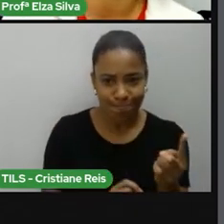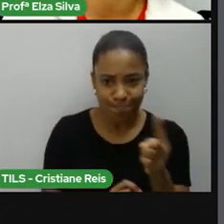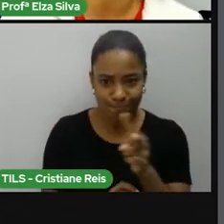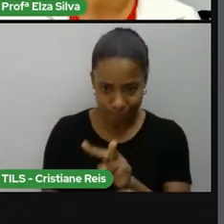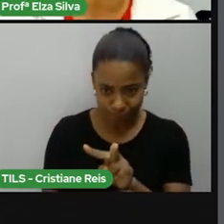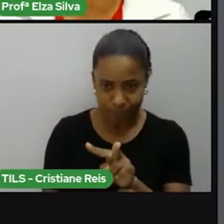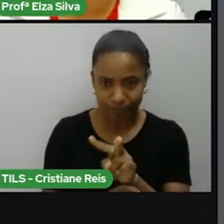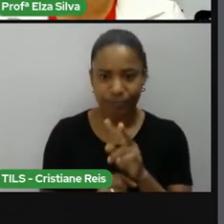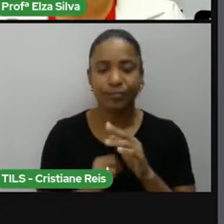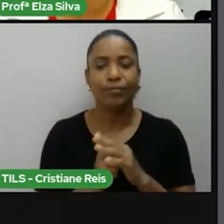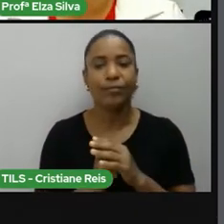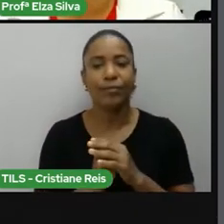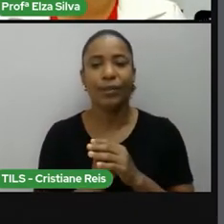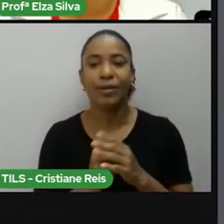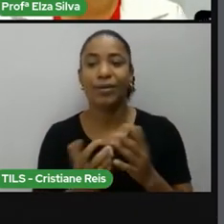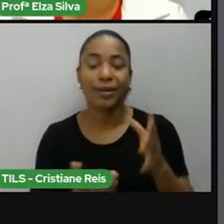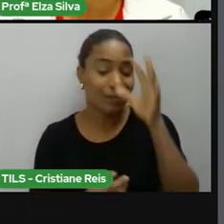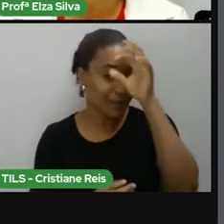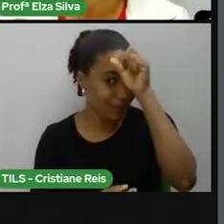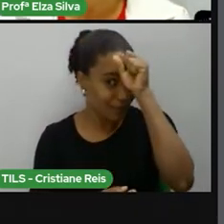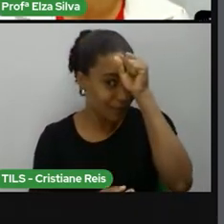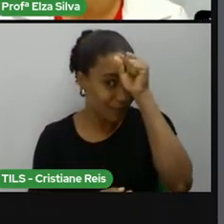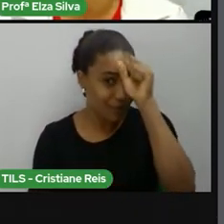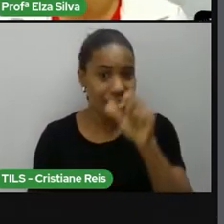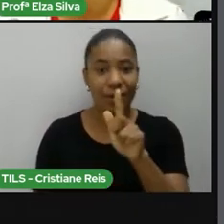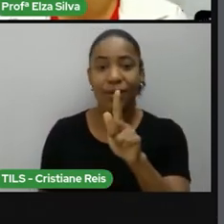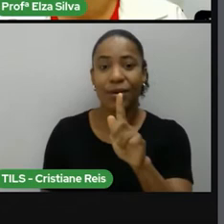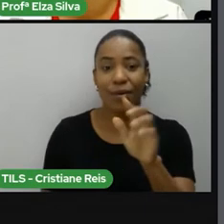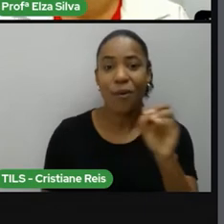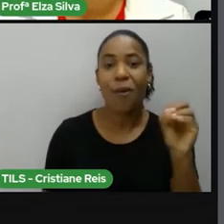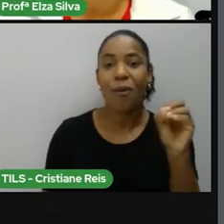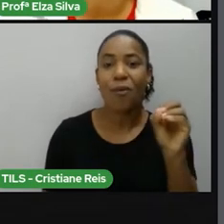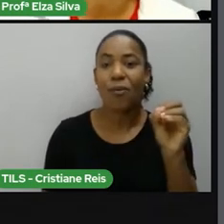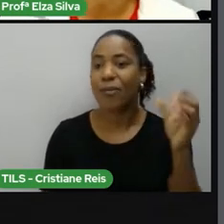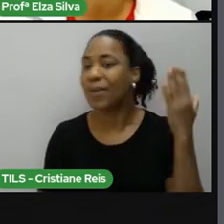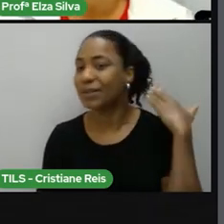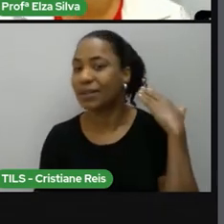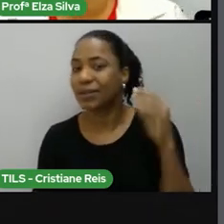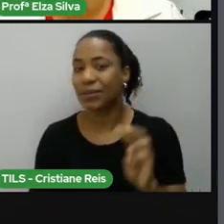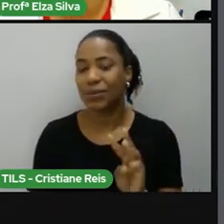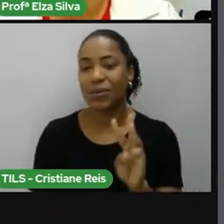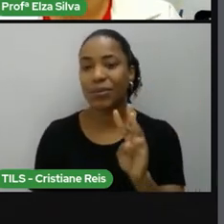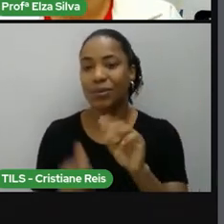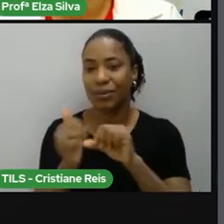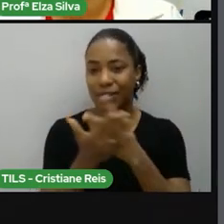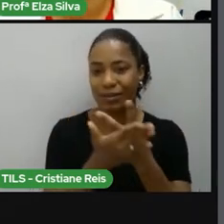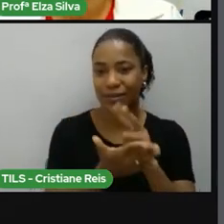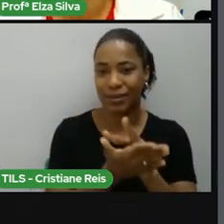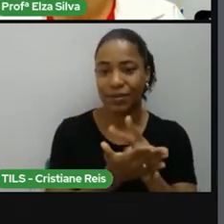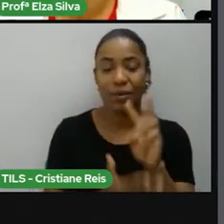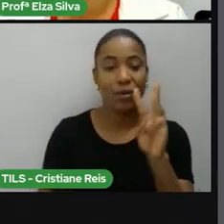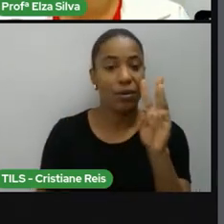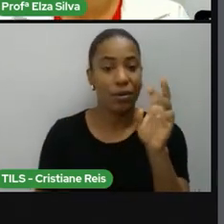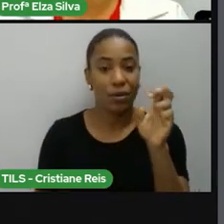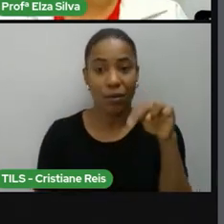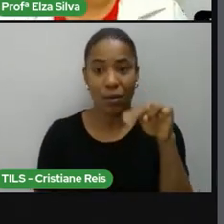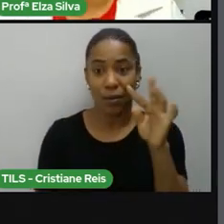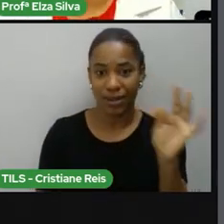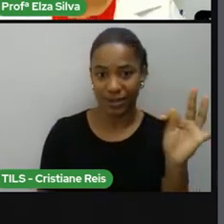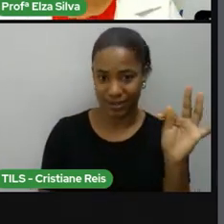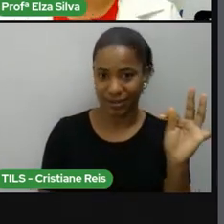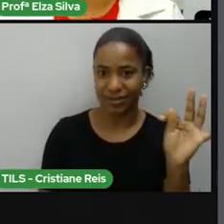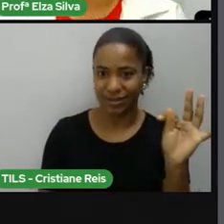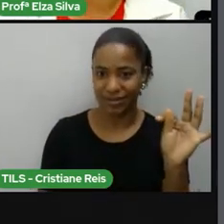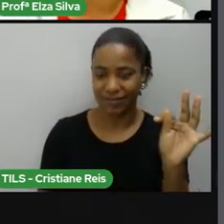exemplo, hoje nós já sabemos que o passado de go é went, make é made, and so on,